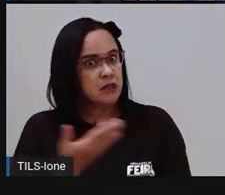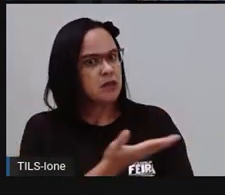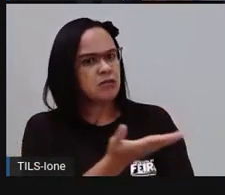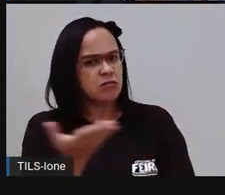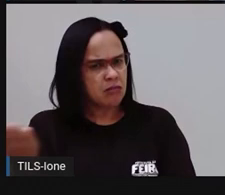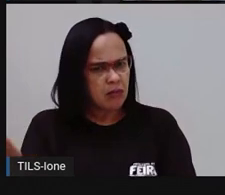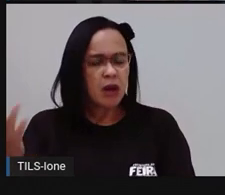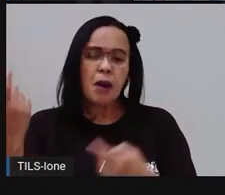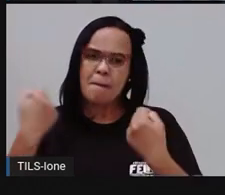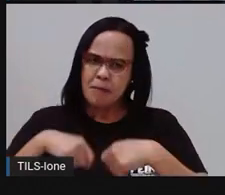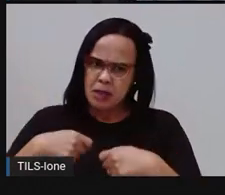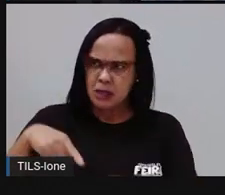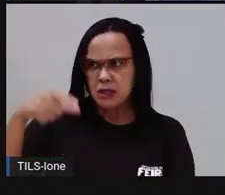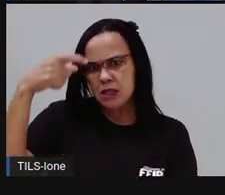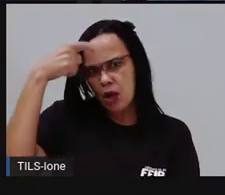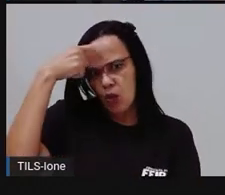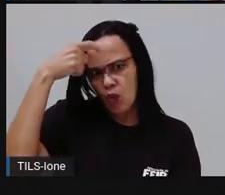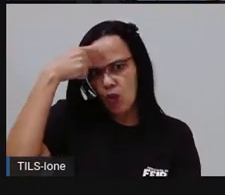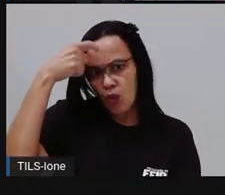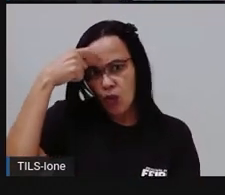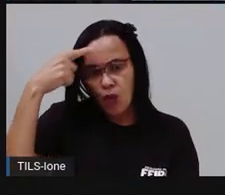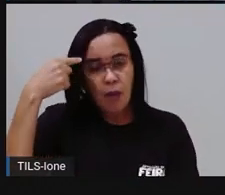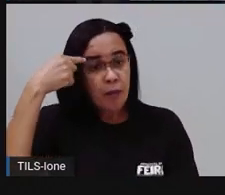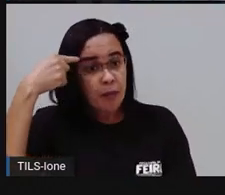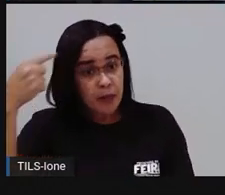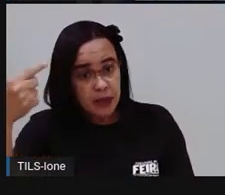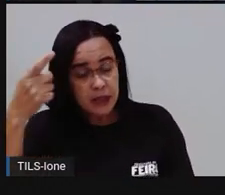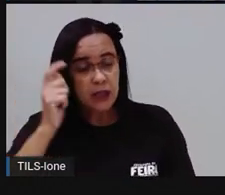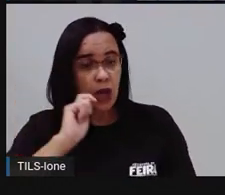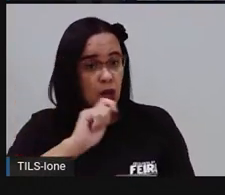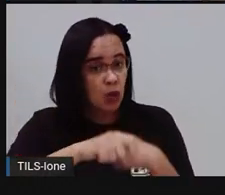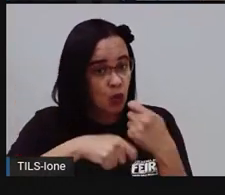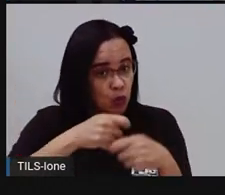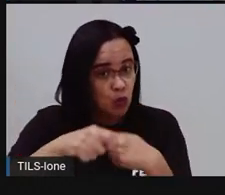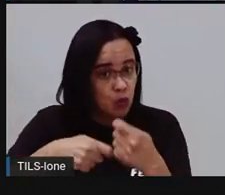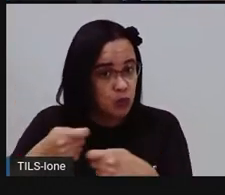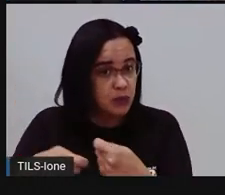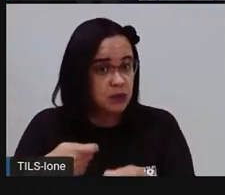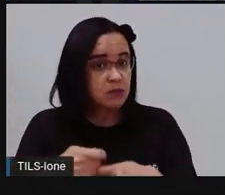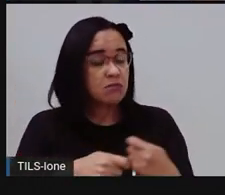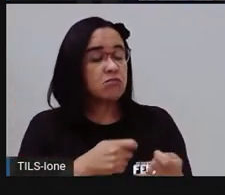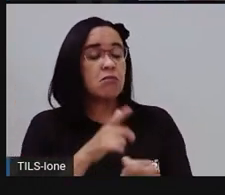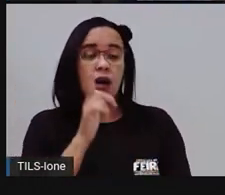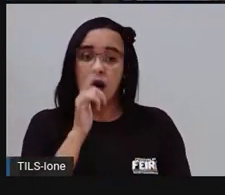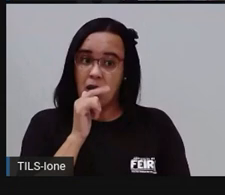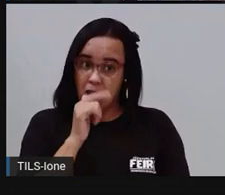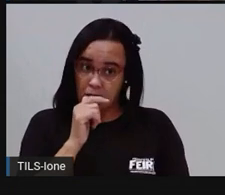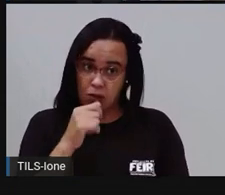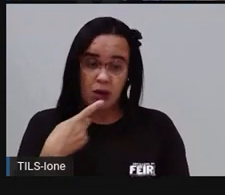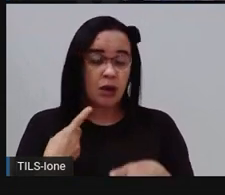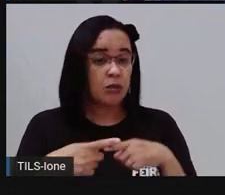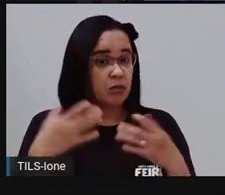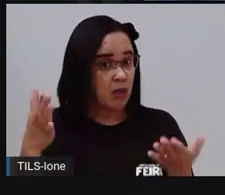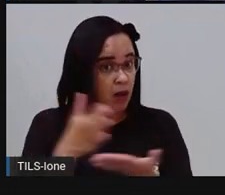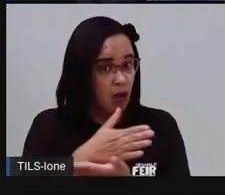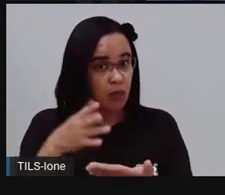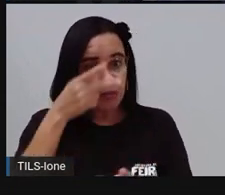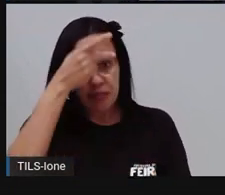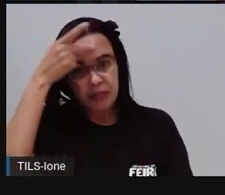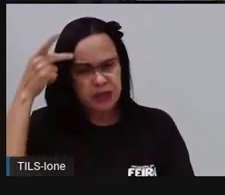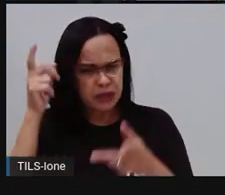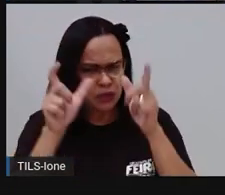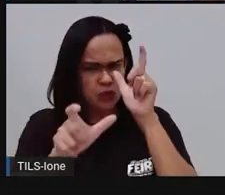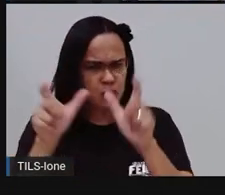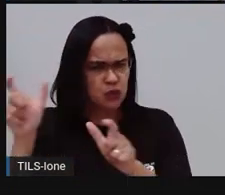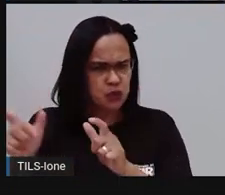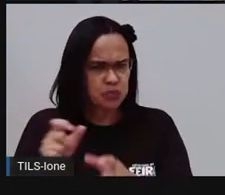preservar, de economizar a água, né? Porque tem pessoas que estão em localidades de difícil acesso, que a água demora